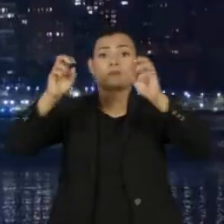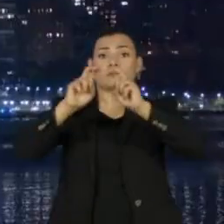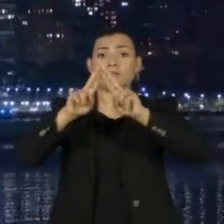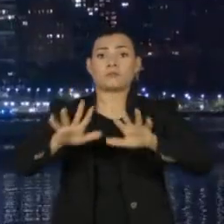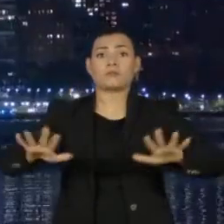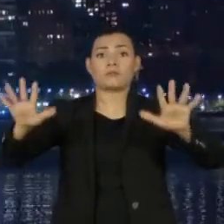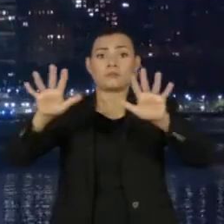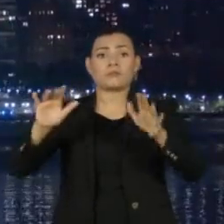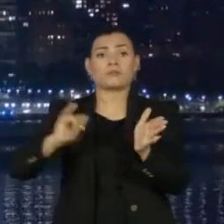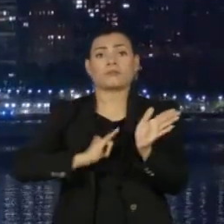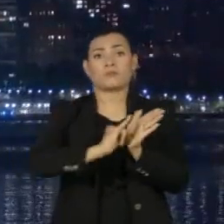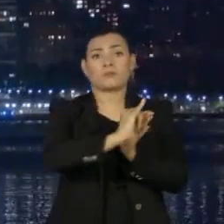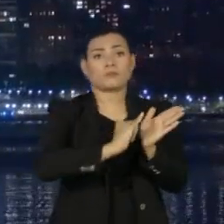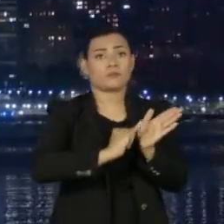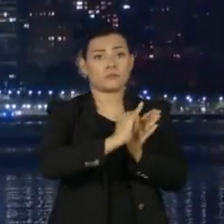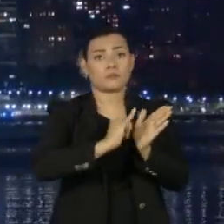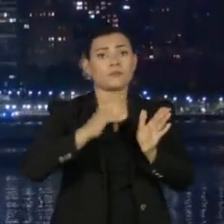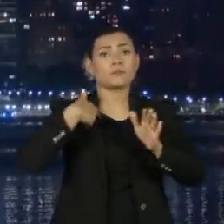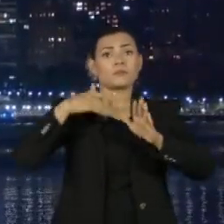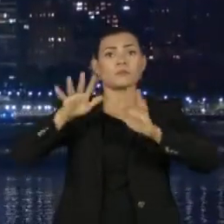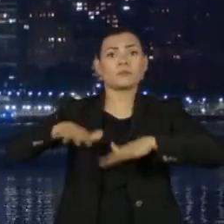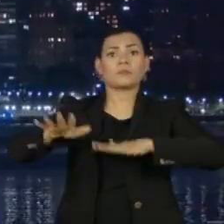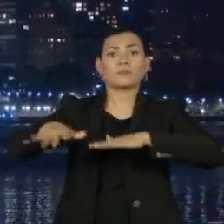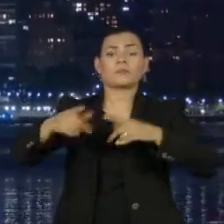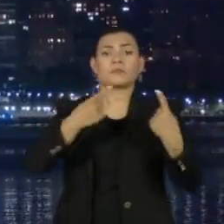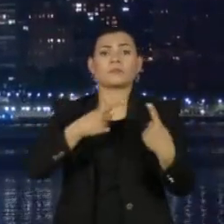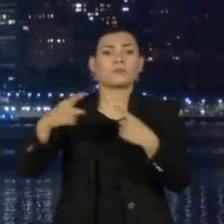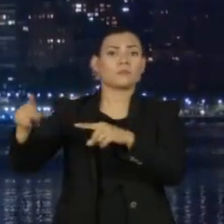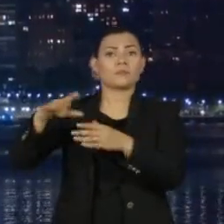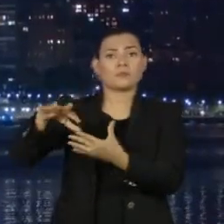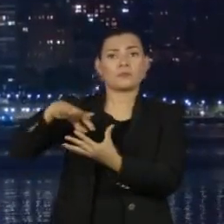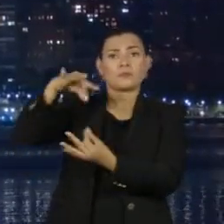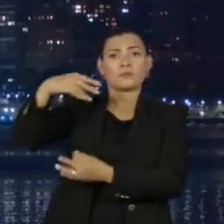Nova Iorque. O protesto é da Organização Norte-Americana pela Democracia no Brasil.